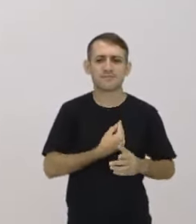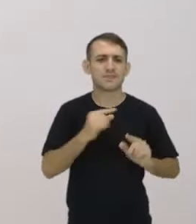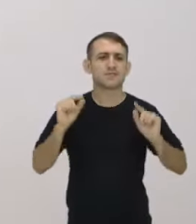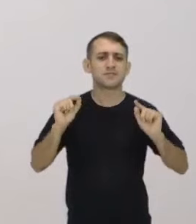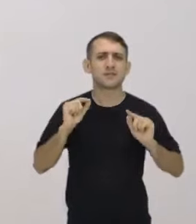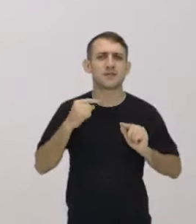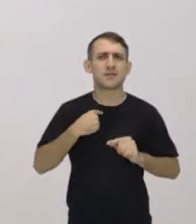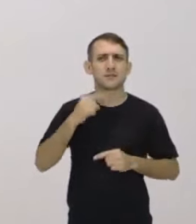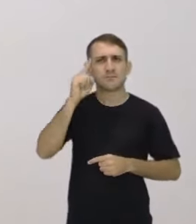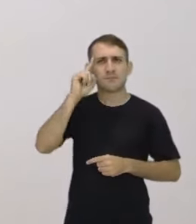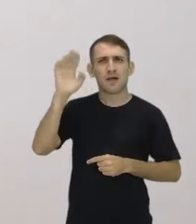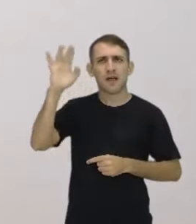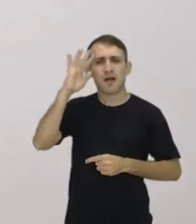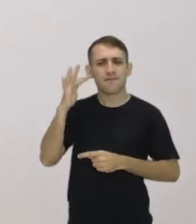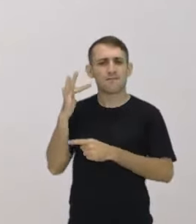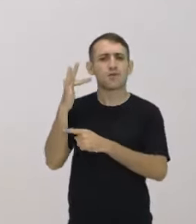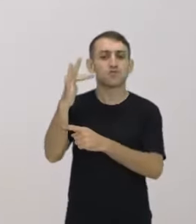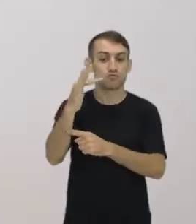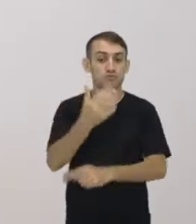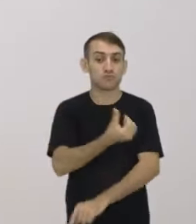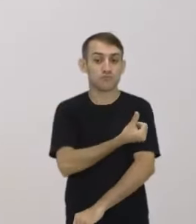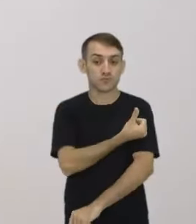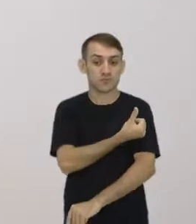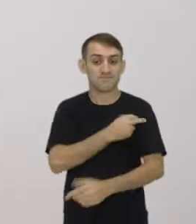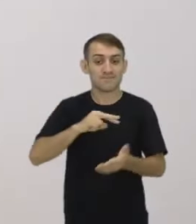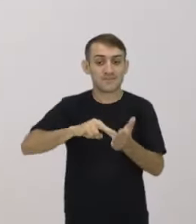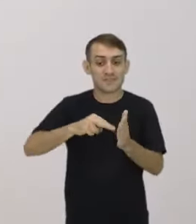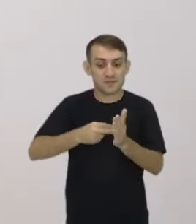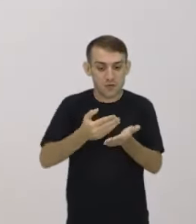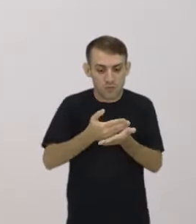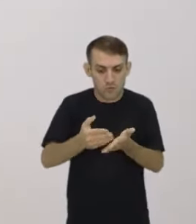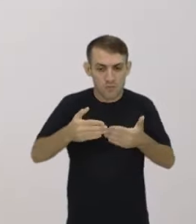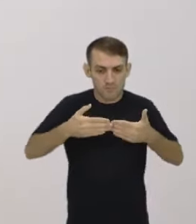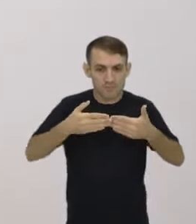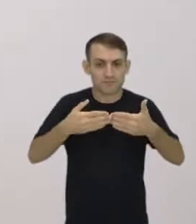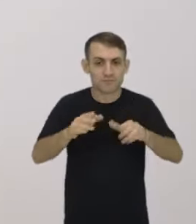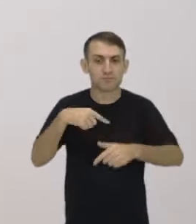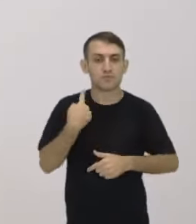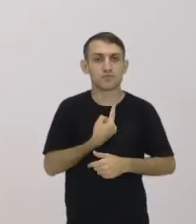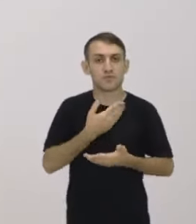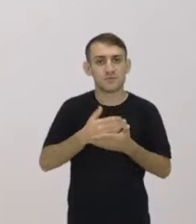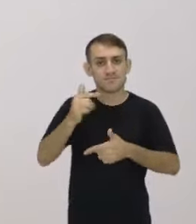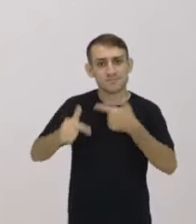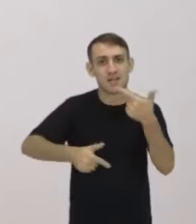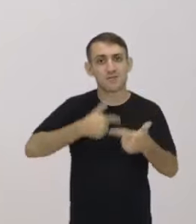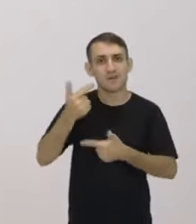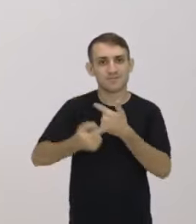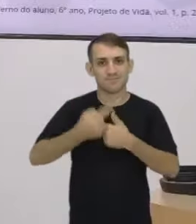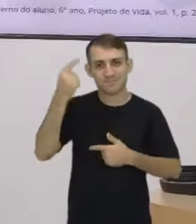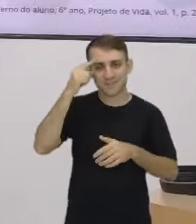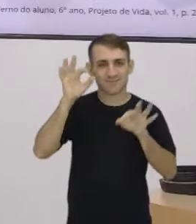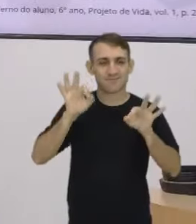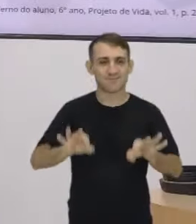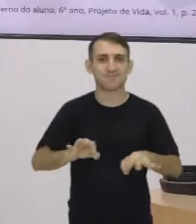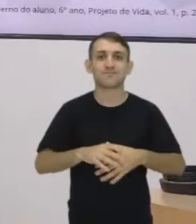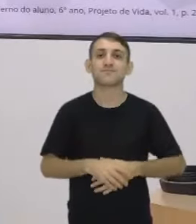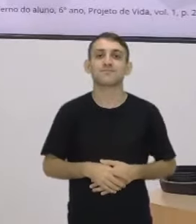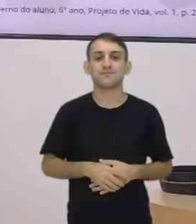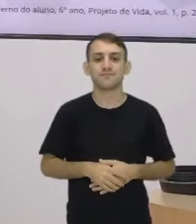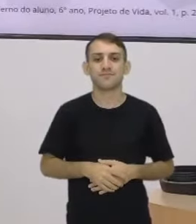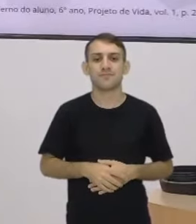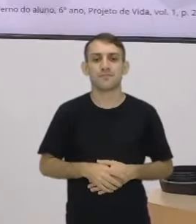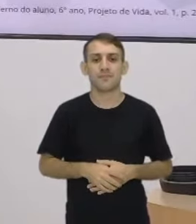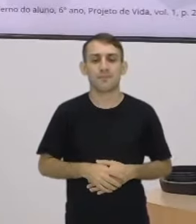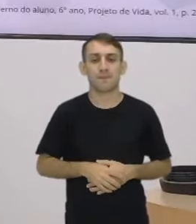Projetar alguma coisa. E o sexto ano é a porta de entrada pra gente começar a trabalhar isso na nossa cabecinha. Muito bem. Ó,